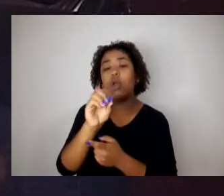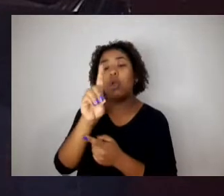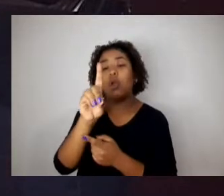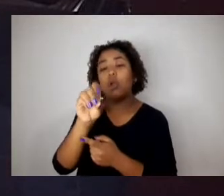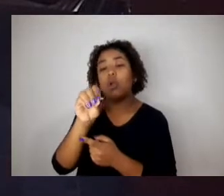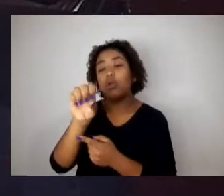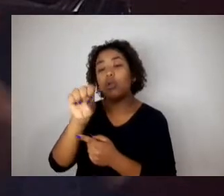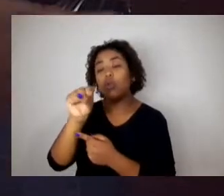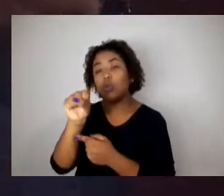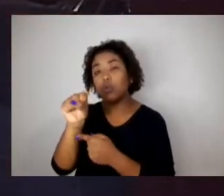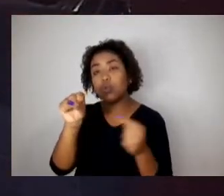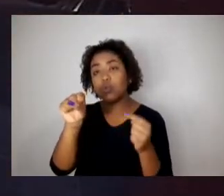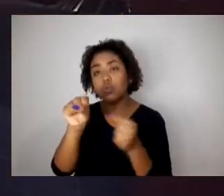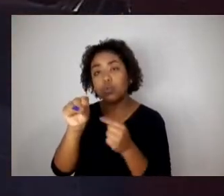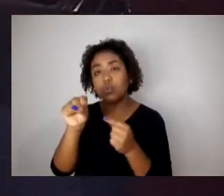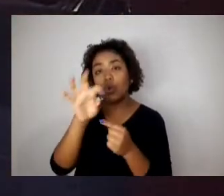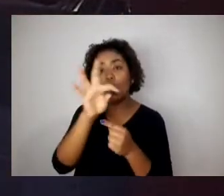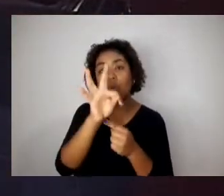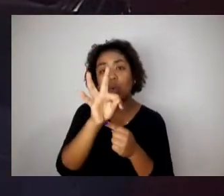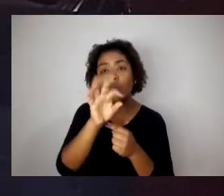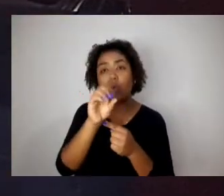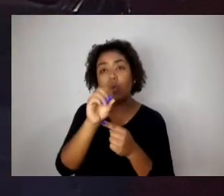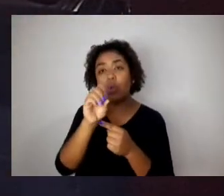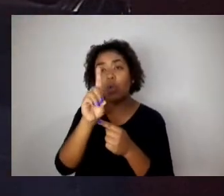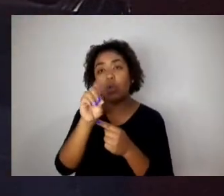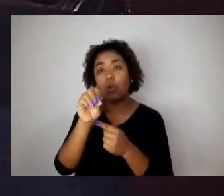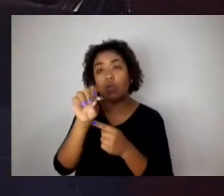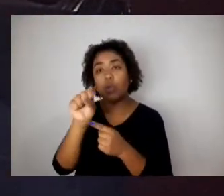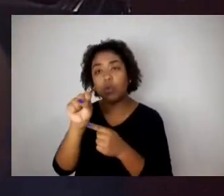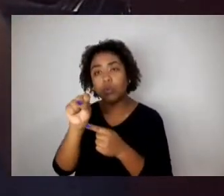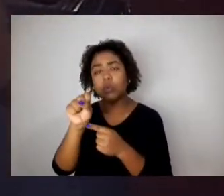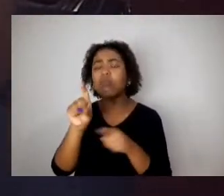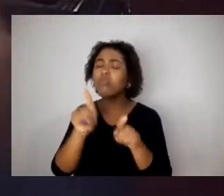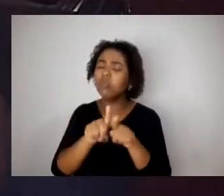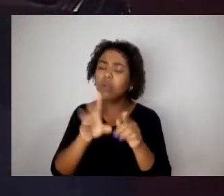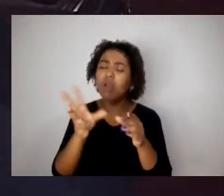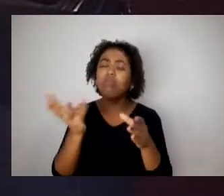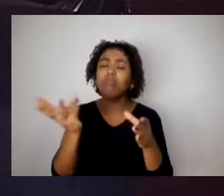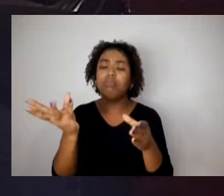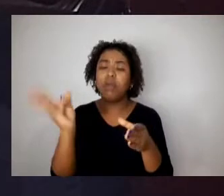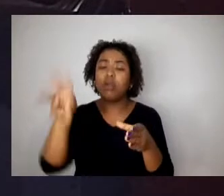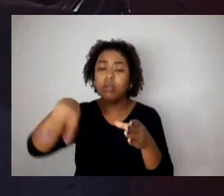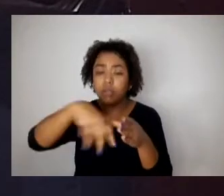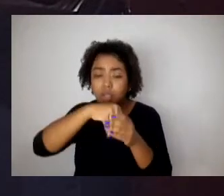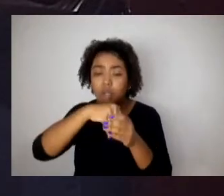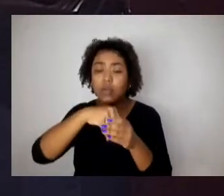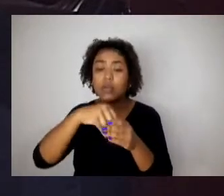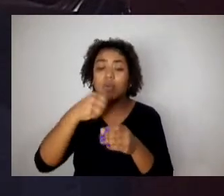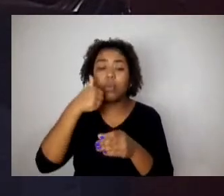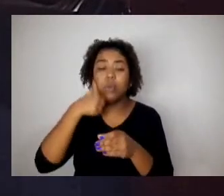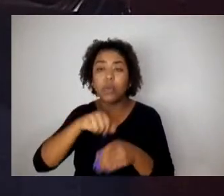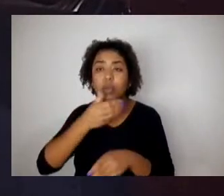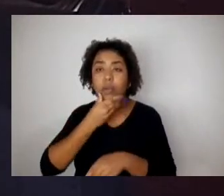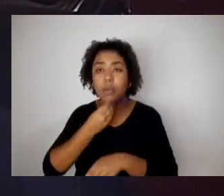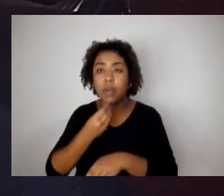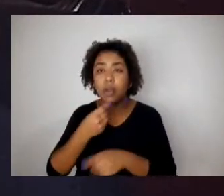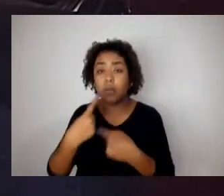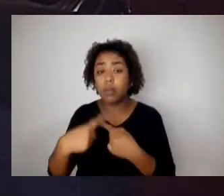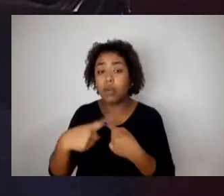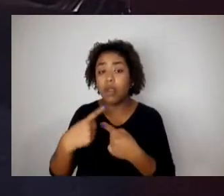todos, nós estamos incutindo, as mulheres, os homens, prevalece o masculino na linguagem verbal. Ou eu,